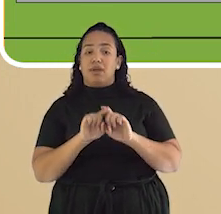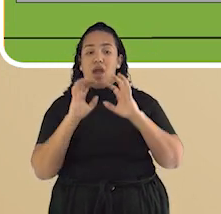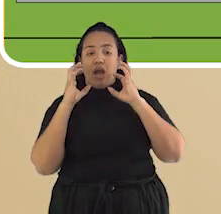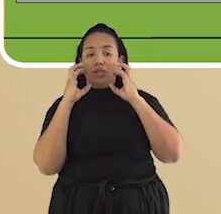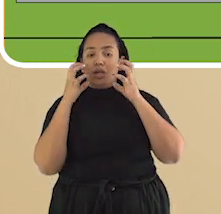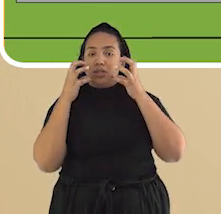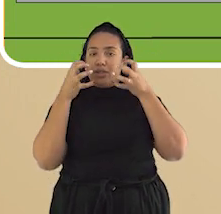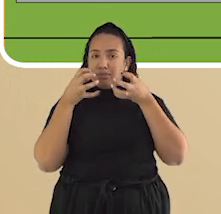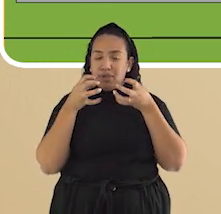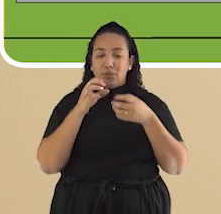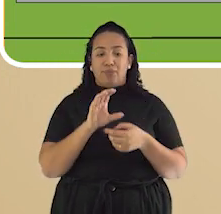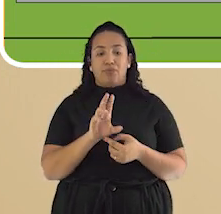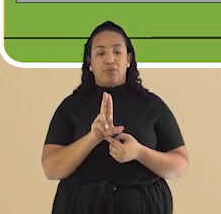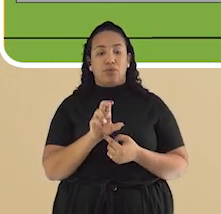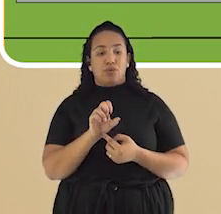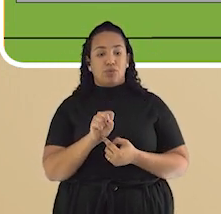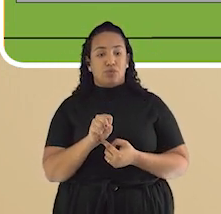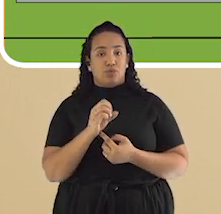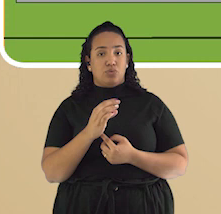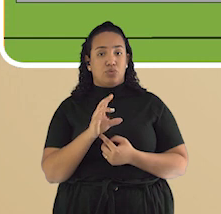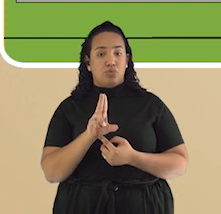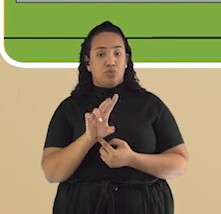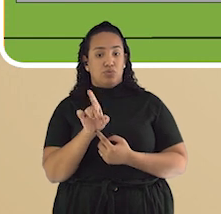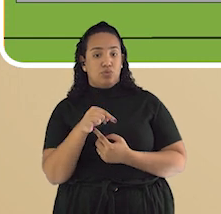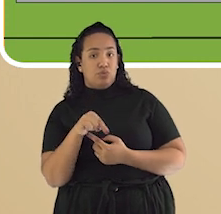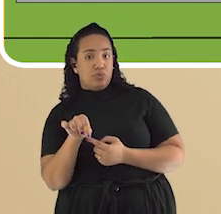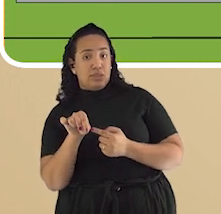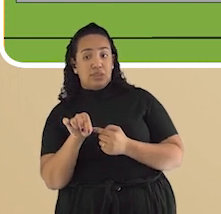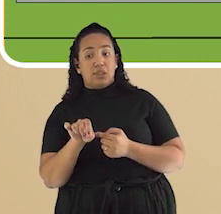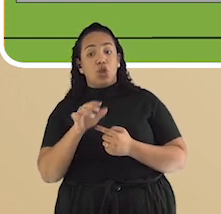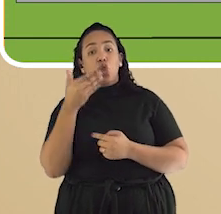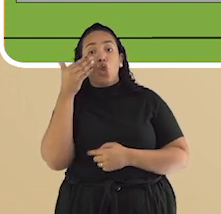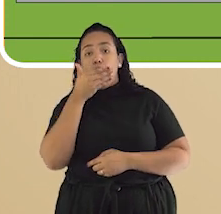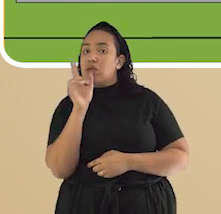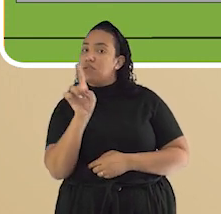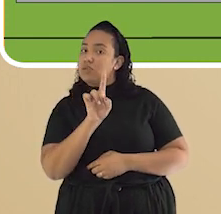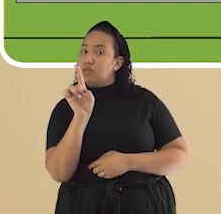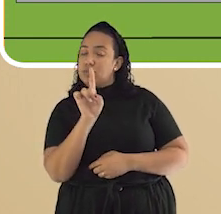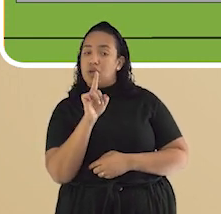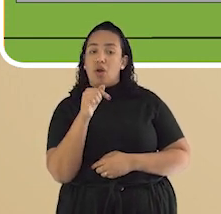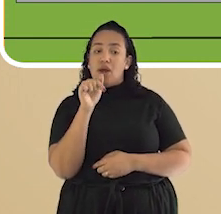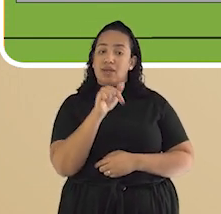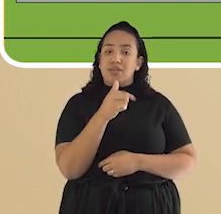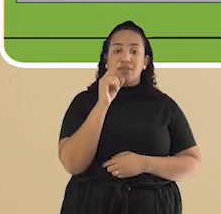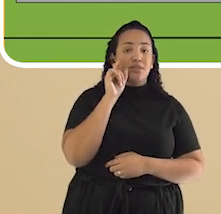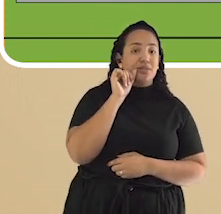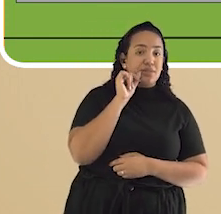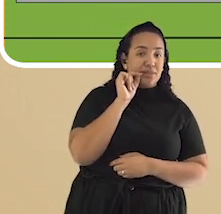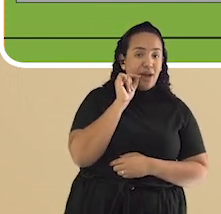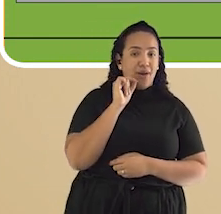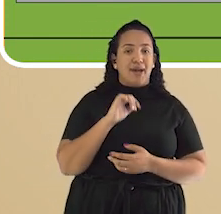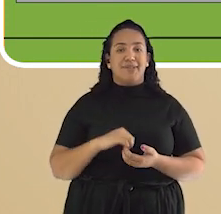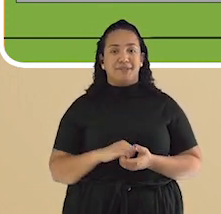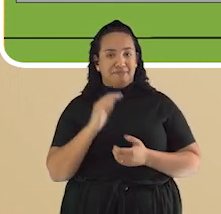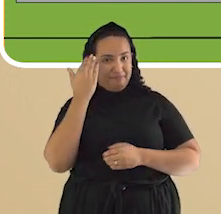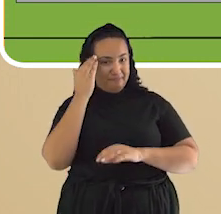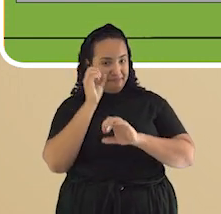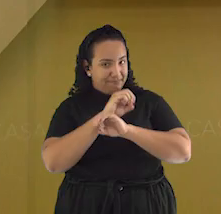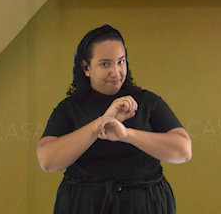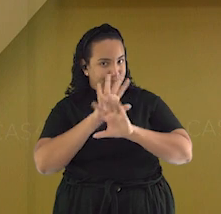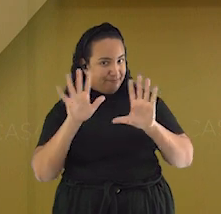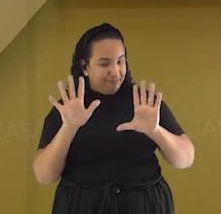E aí, quando a gente fala do cuscuz, tem que lembrar que não é aquele feito com tapioca, tá? Mas sim é uma outra receita de mesmo nome. Entendido?